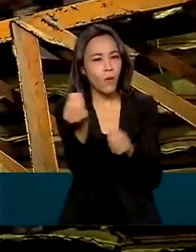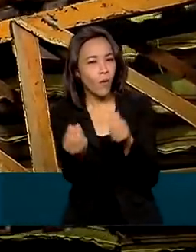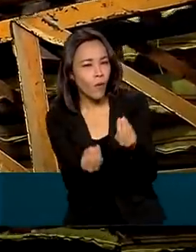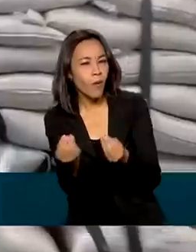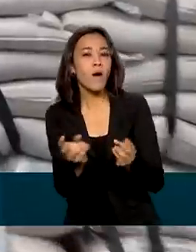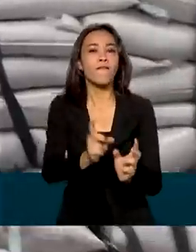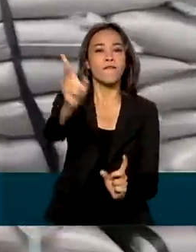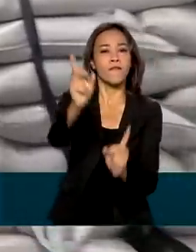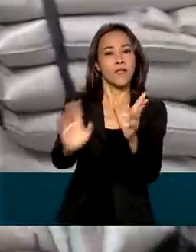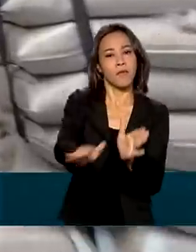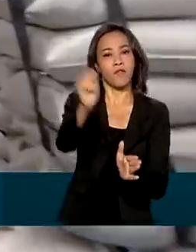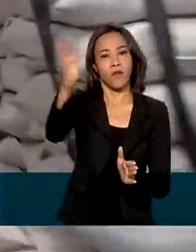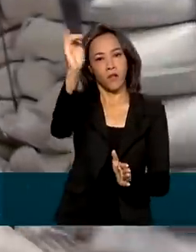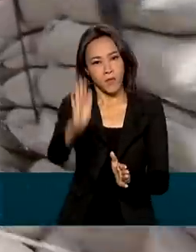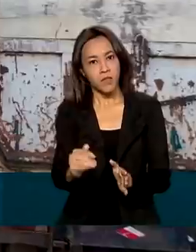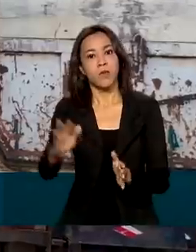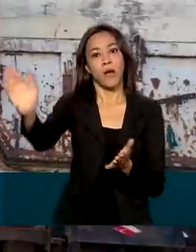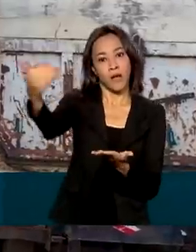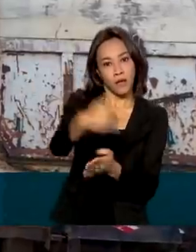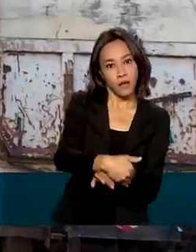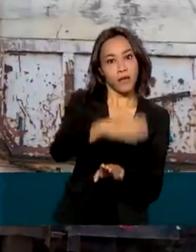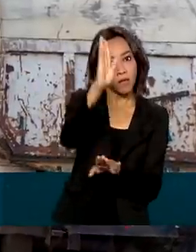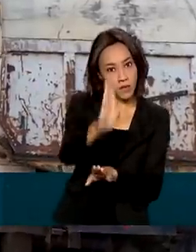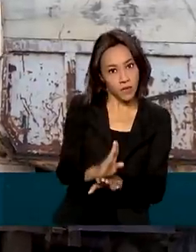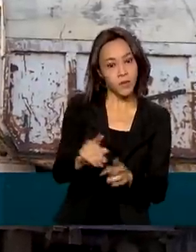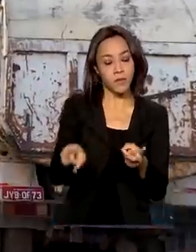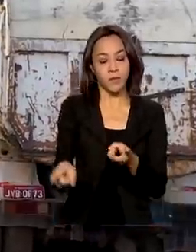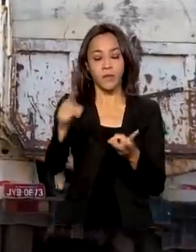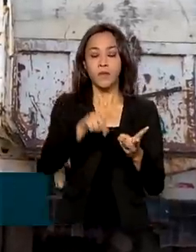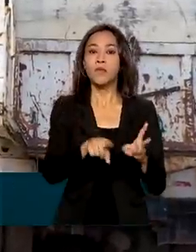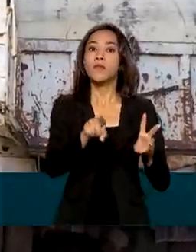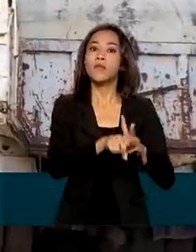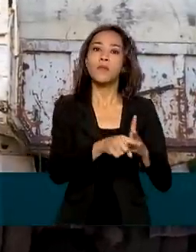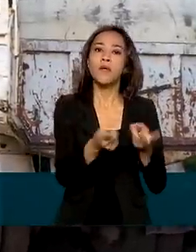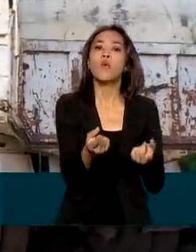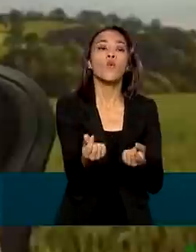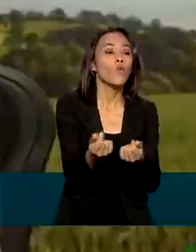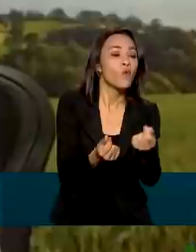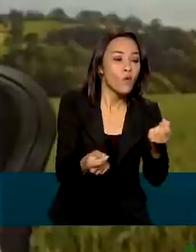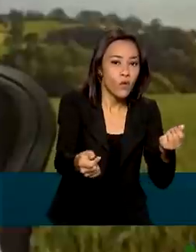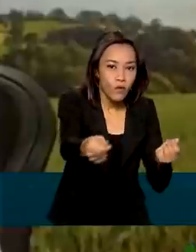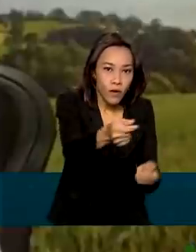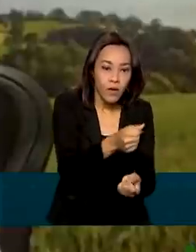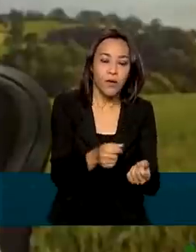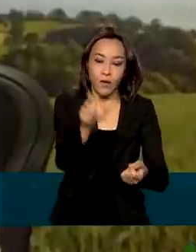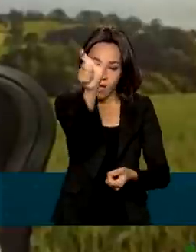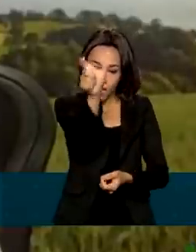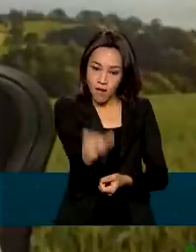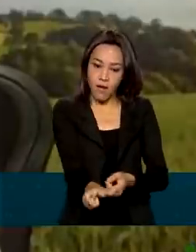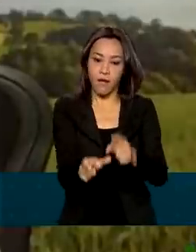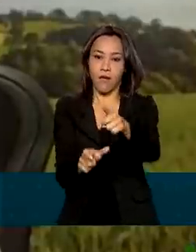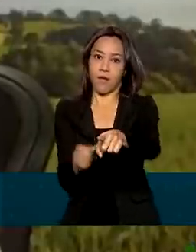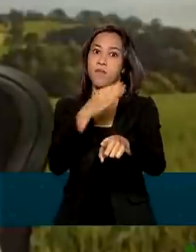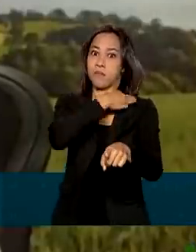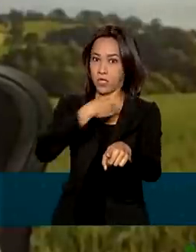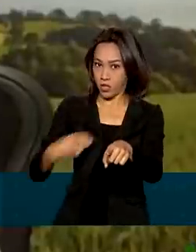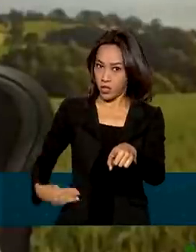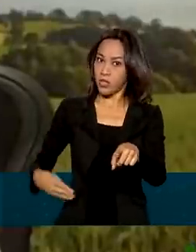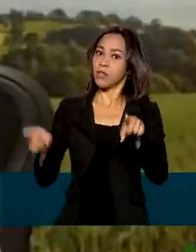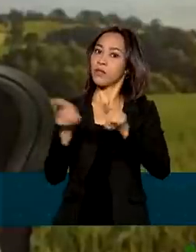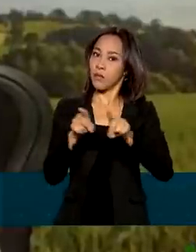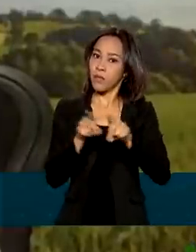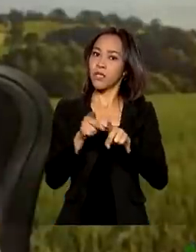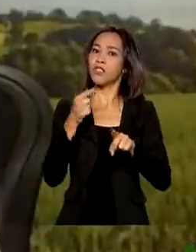exportações, importações e as tendências de consumo e preço. A ministra, Tereza Cristina, também